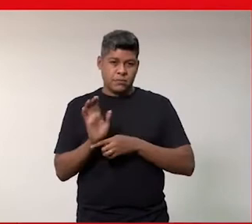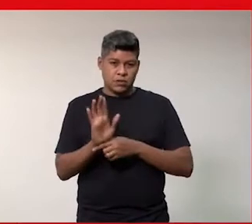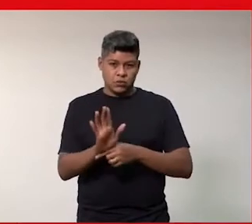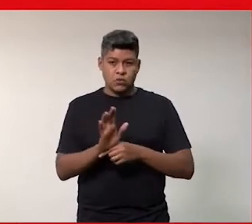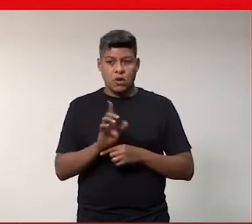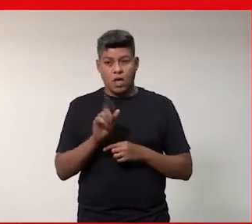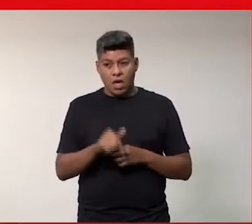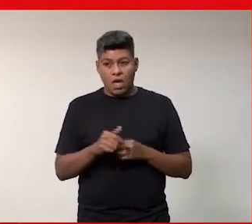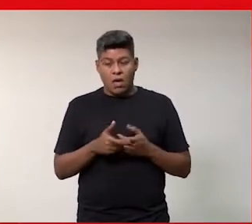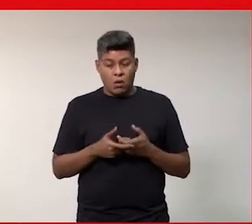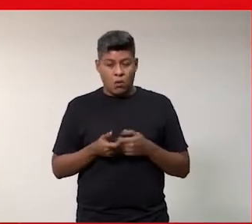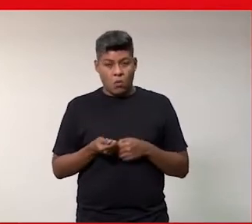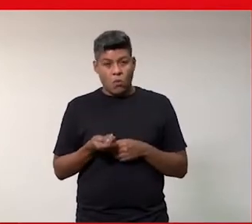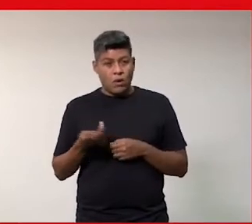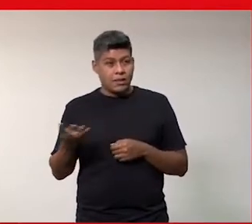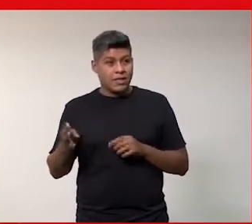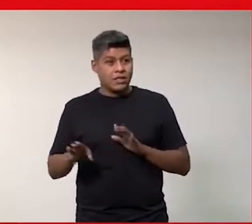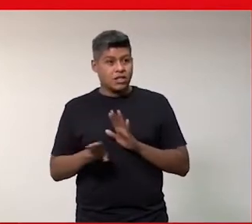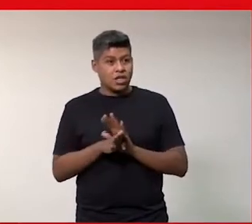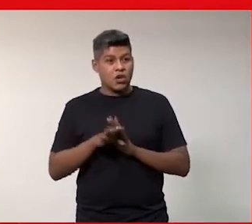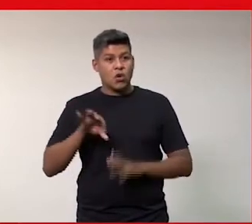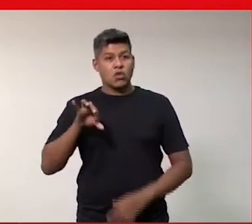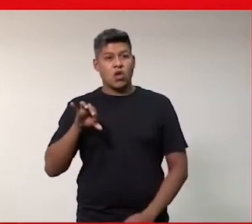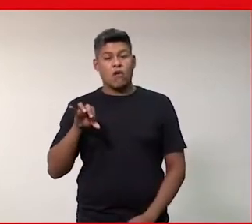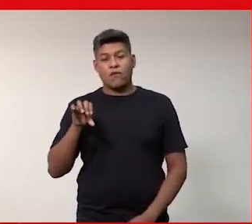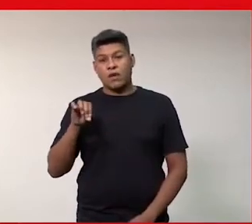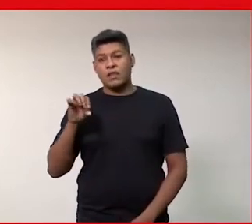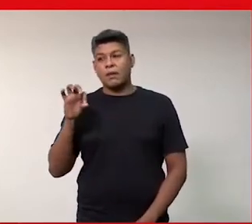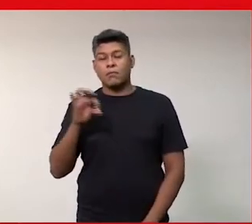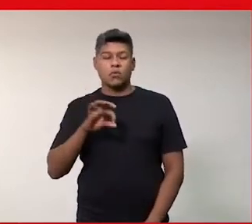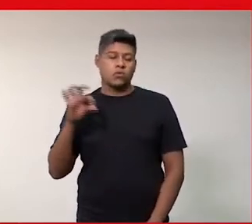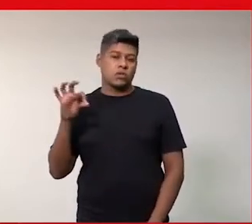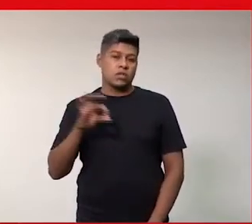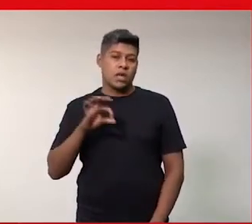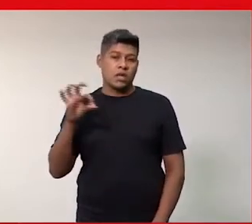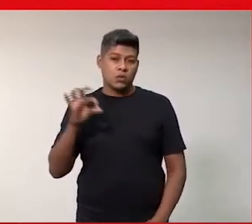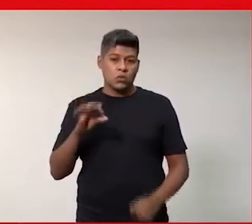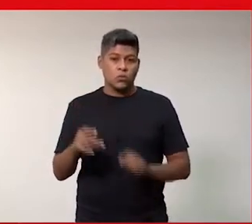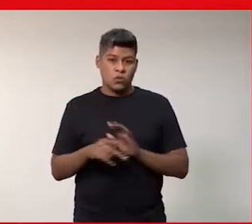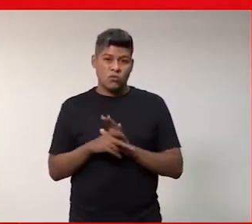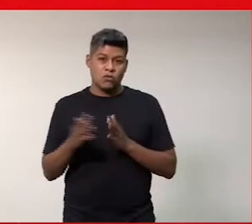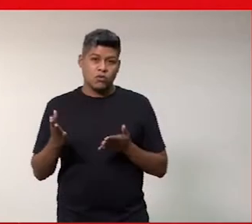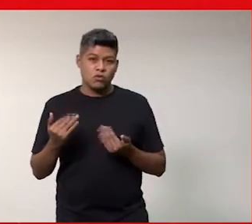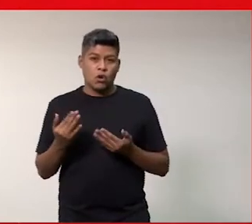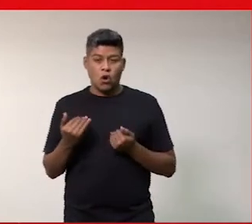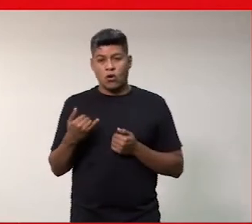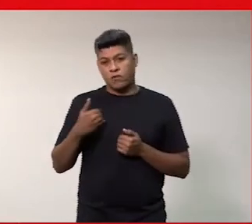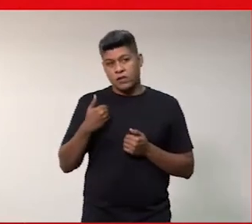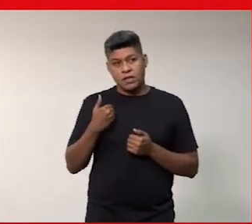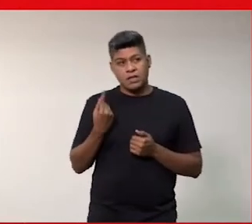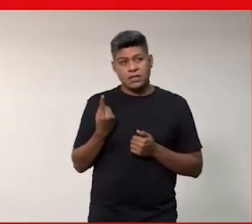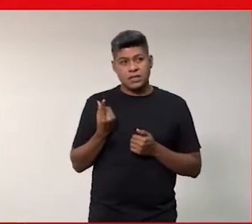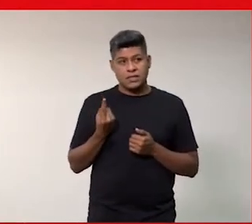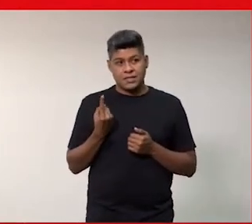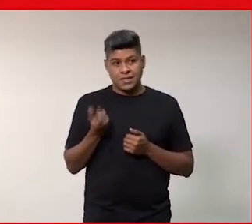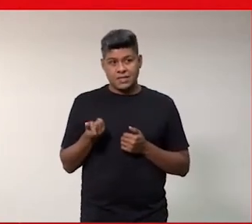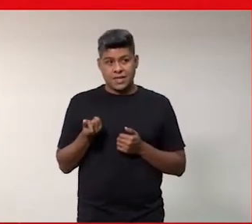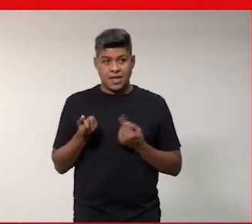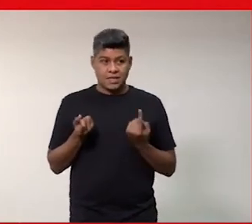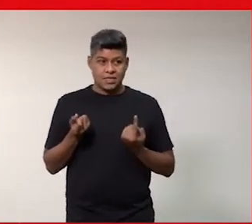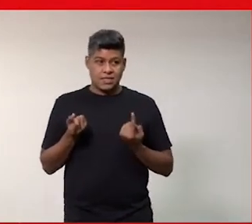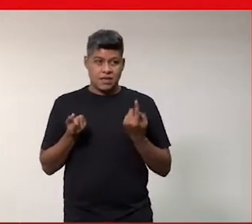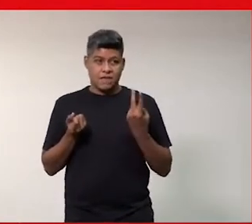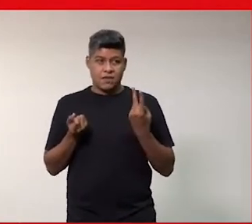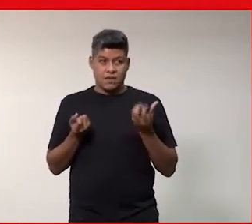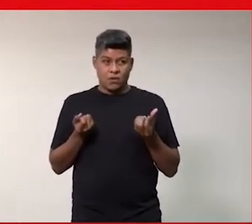aí essa proporção chegou a 90% entre os jovens de 16 a 24 anos, né, e isso é